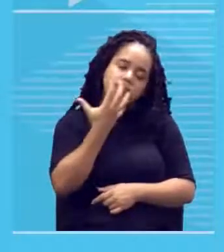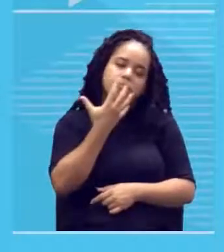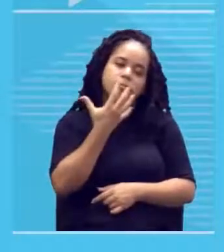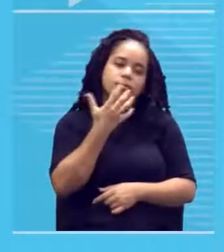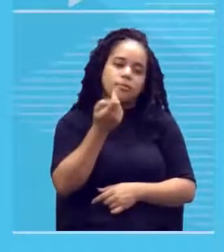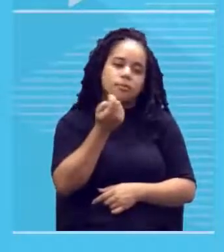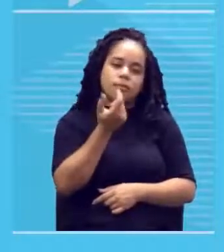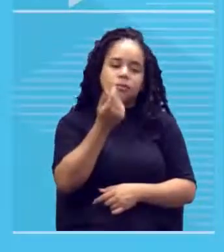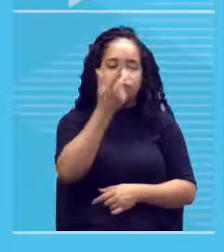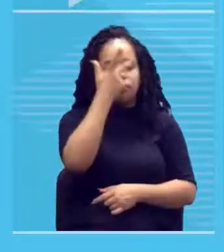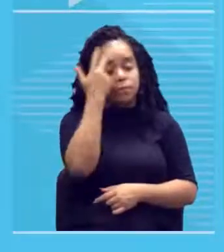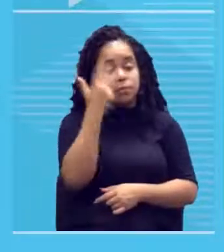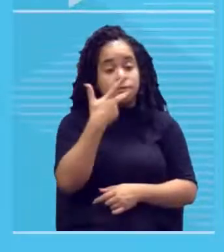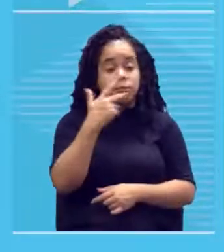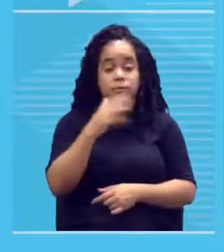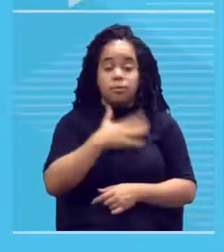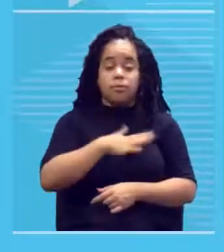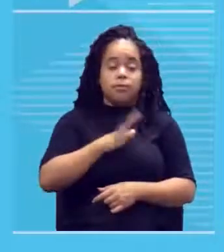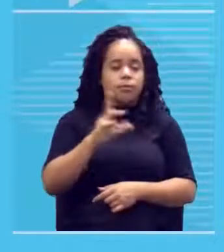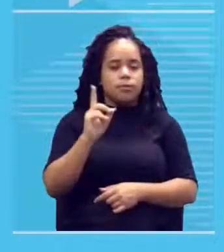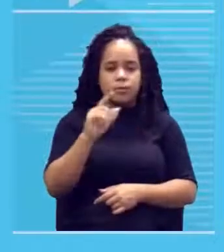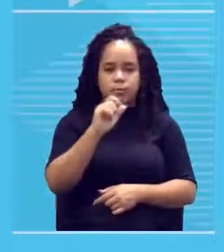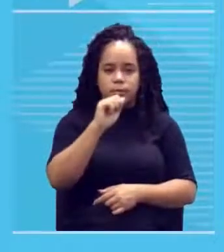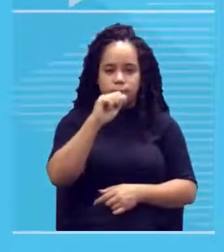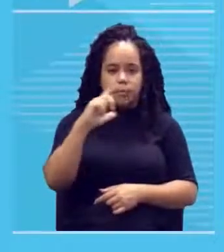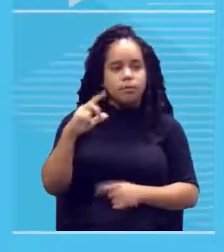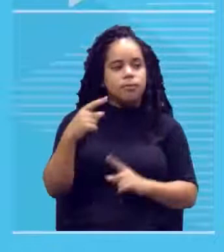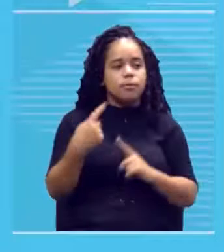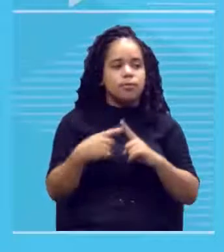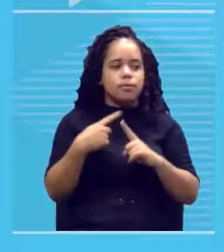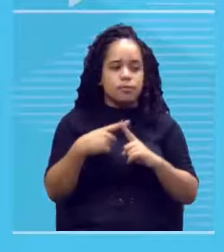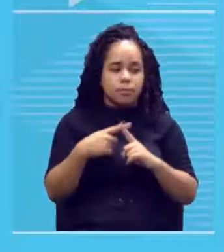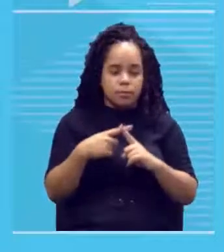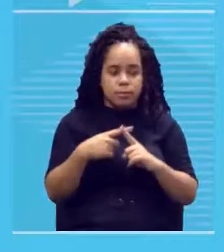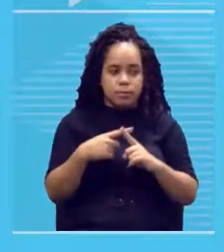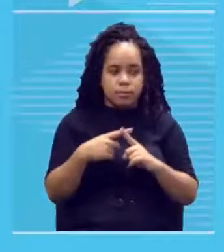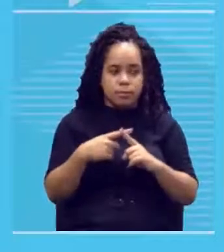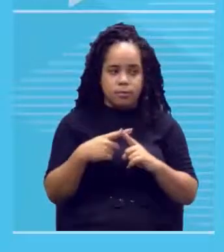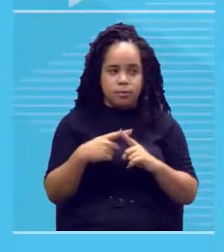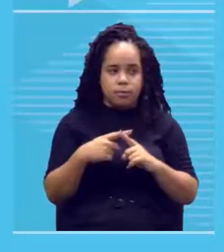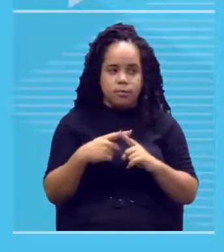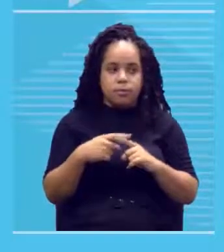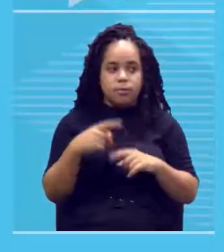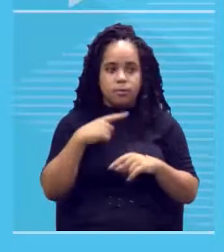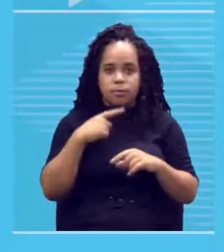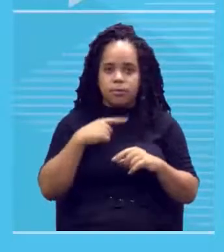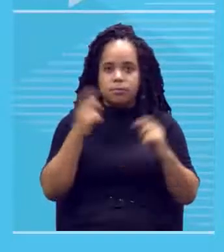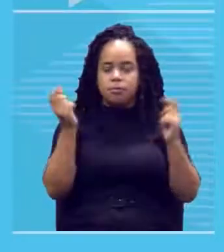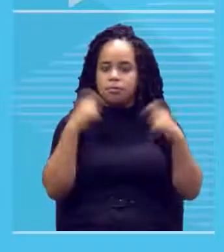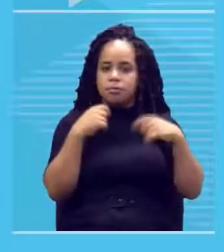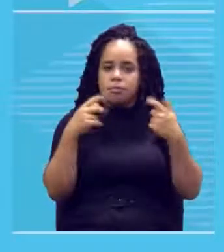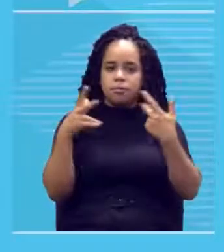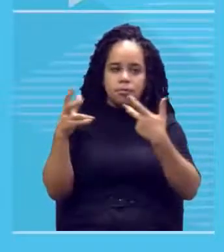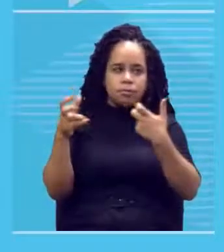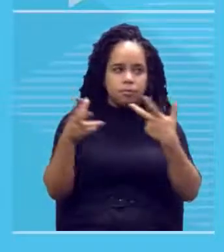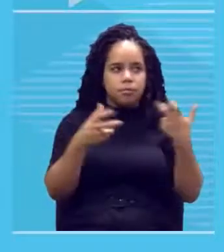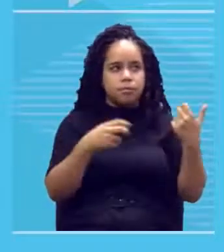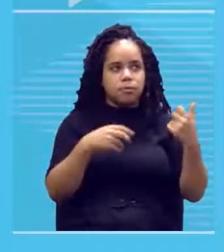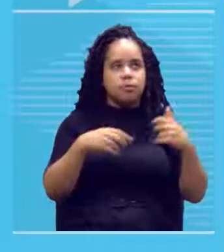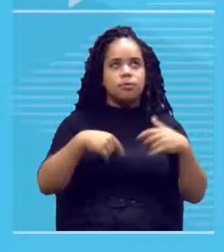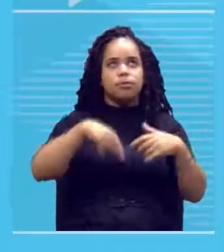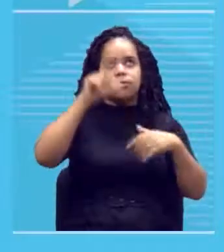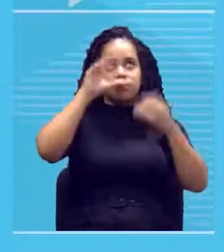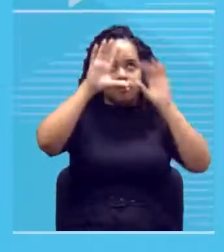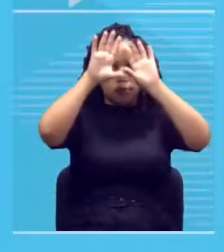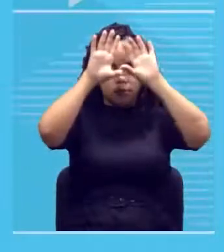Poucas pessoas dizem, eu não gosto de fazer esse Então, que? Bom, gente está cercado dessa cor, sem perceber. Olha para cima de